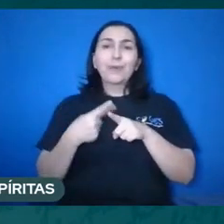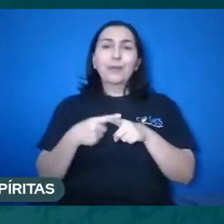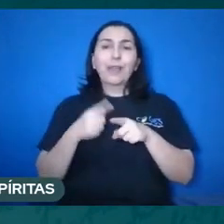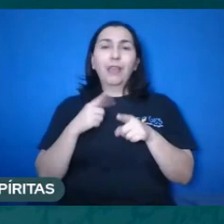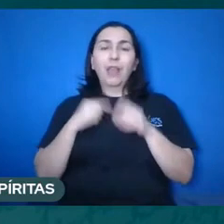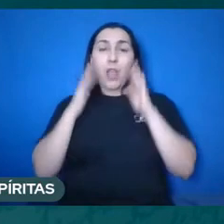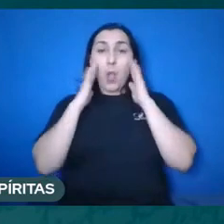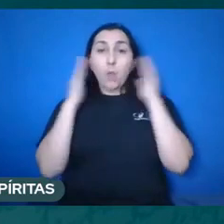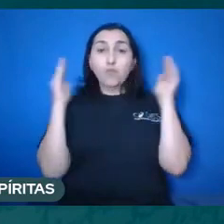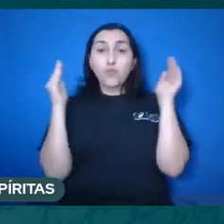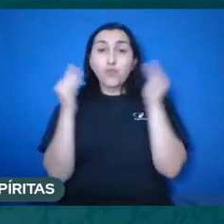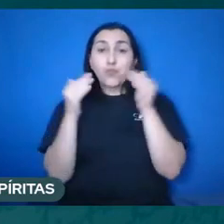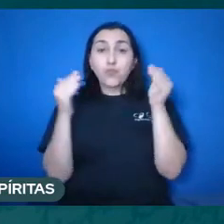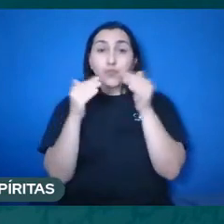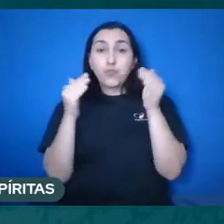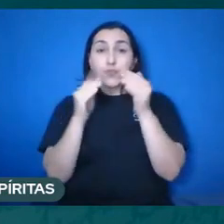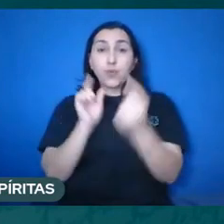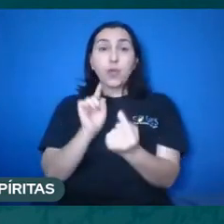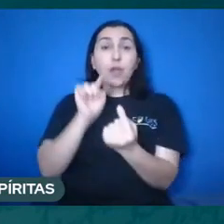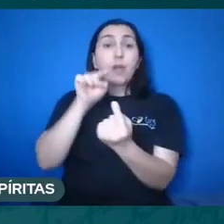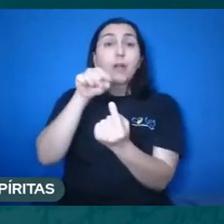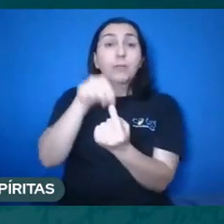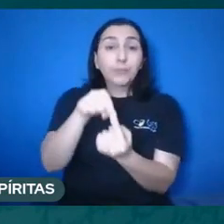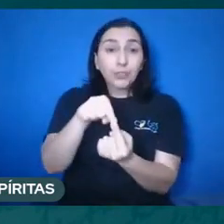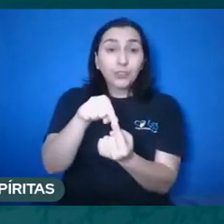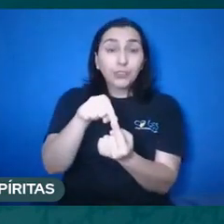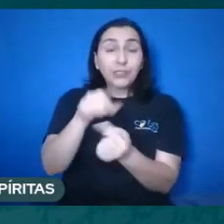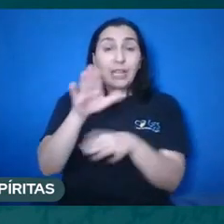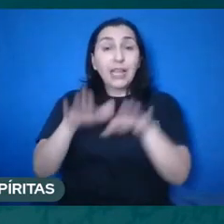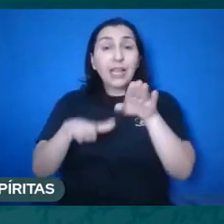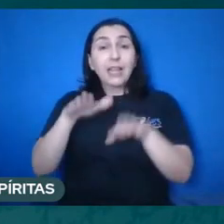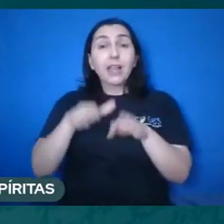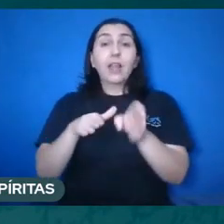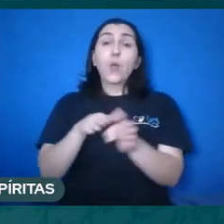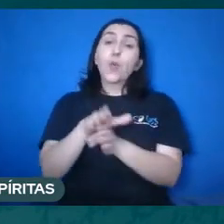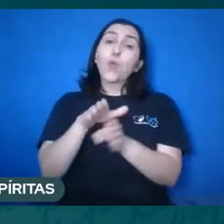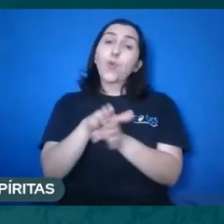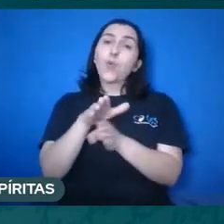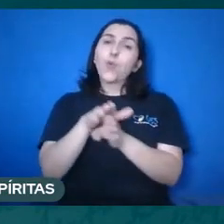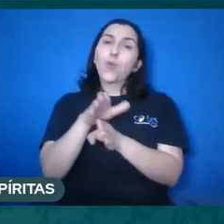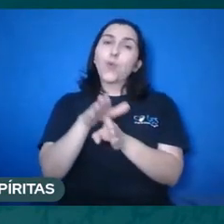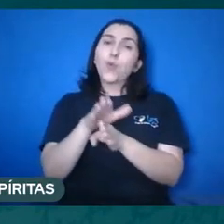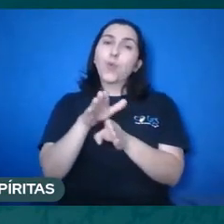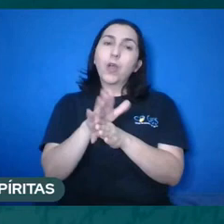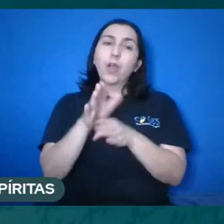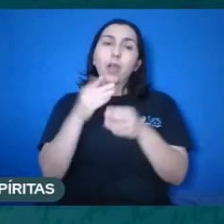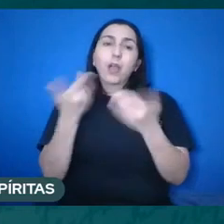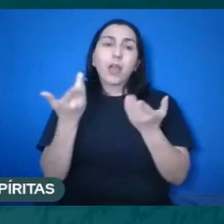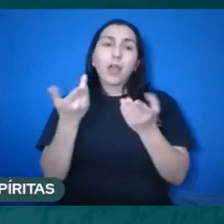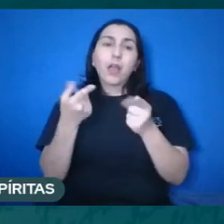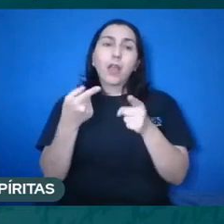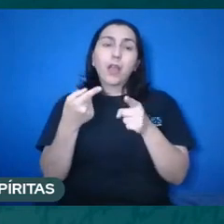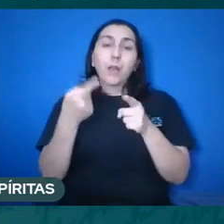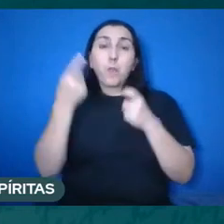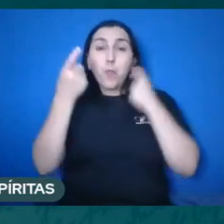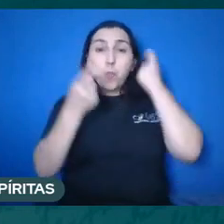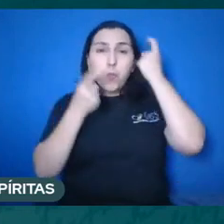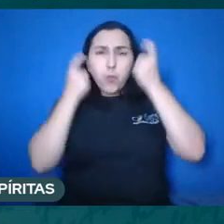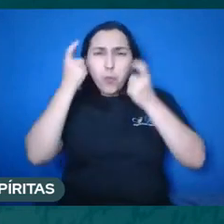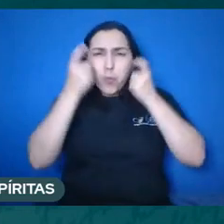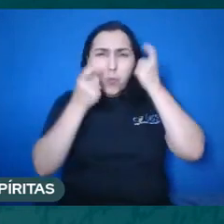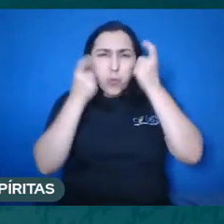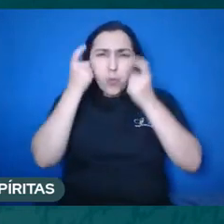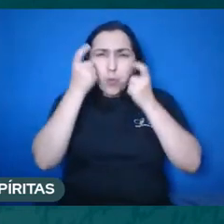os nossos objetivos, às vezes as orientações que a gente recebe são todas no sentido de nos preocuparmos